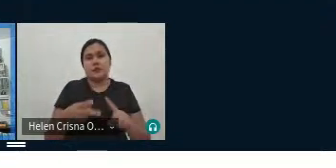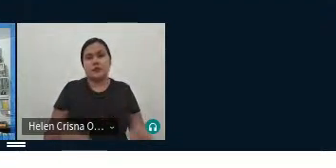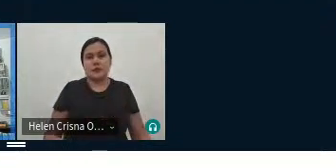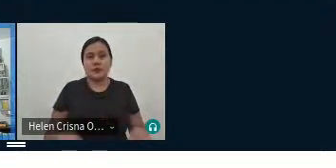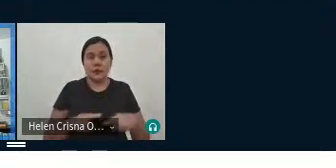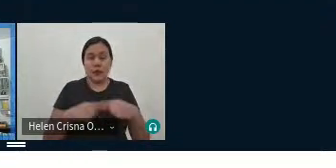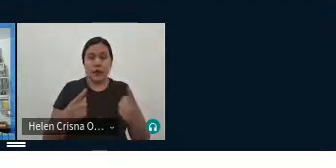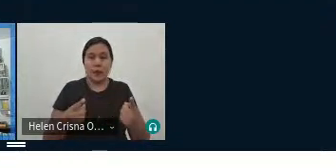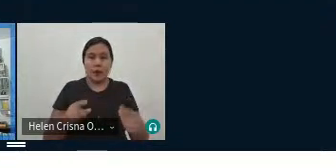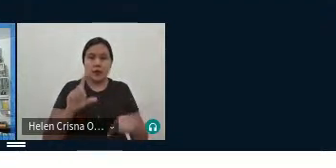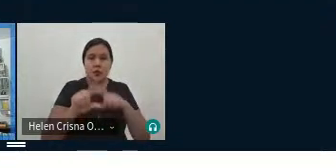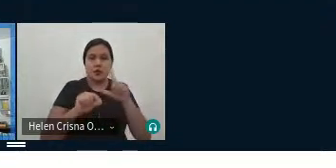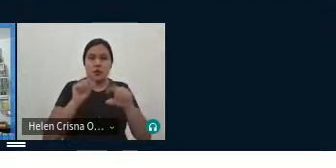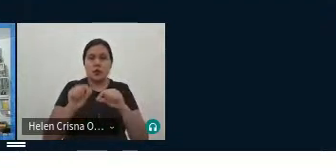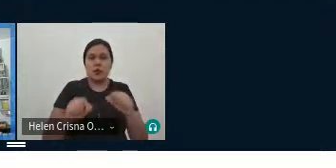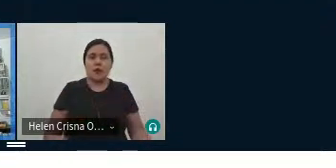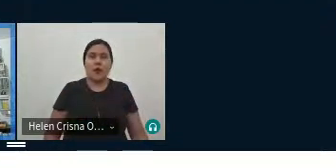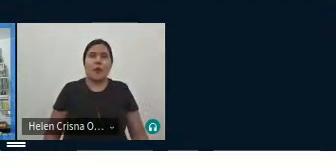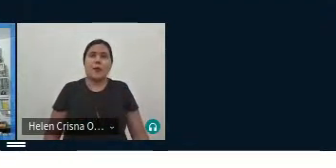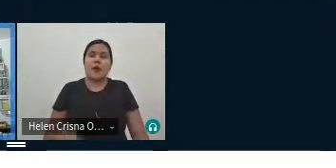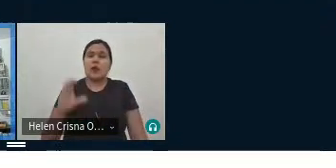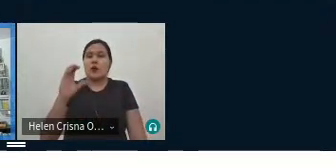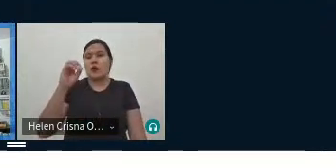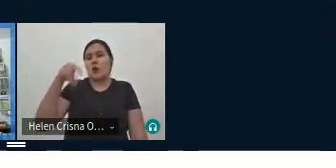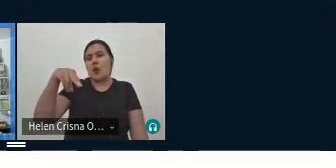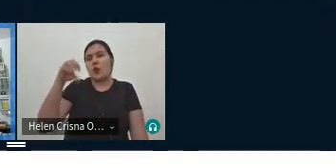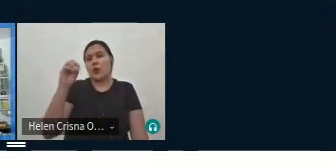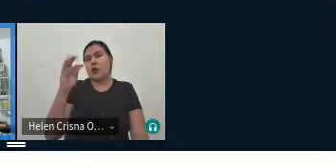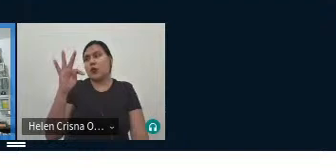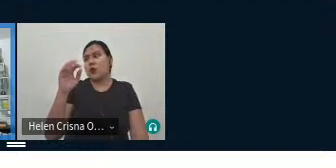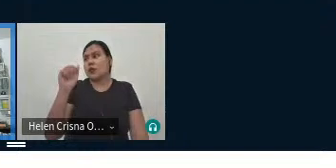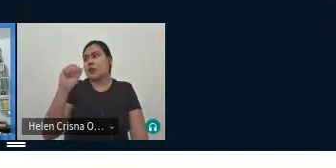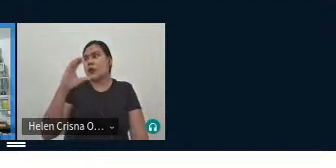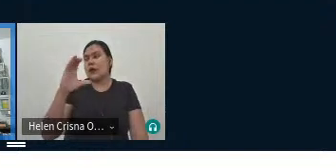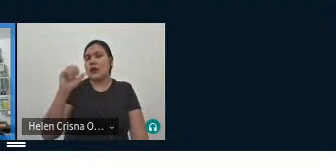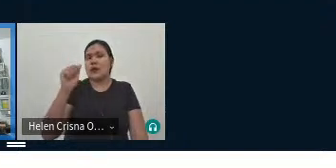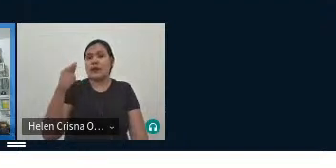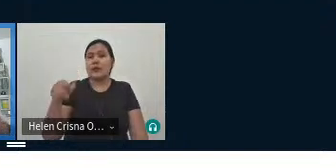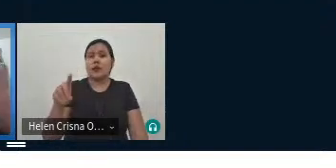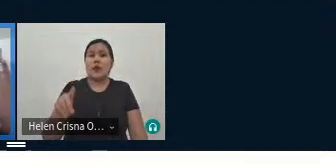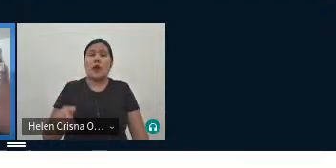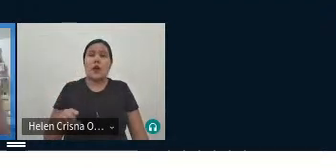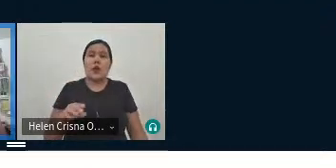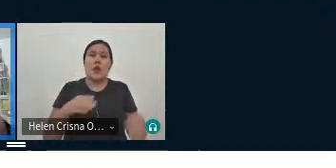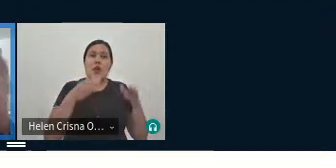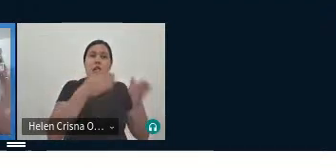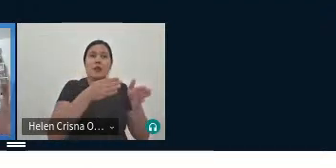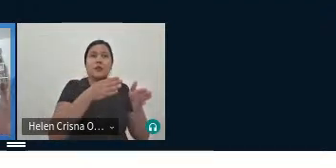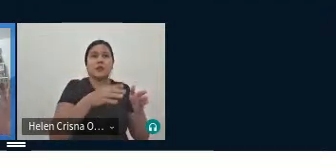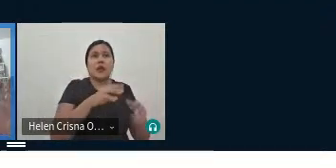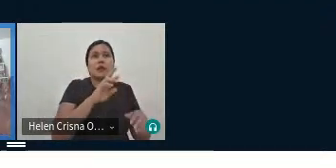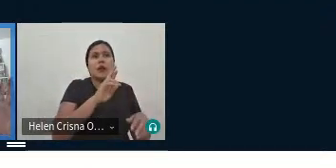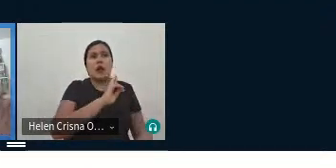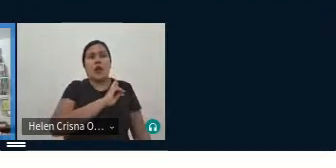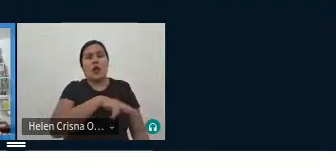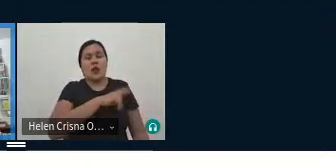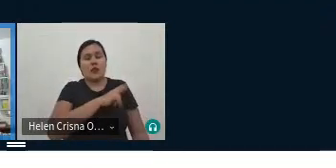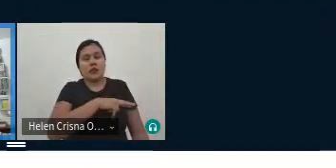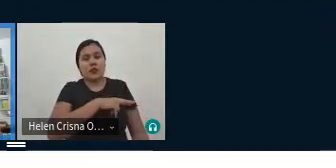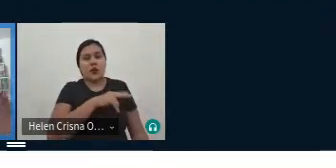mas a escolha foi pela conotação mesmo, esse aqui está mais no viés religioso, ele está no viés mais sagrado, muito mais amplo,